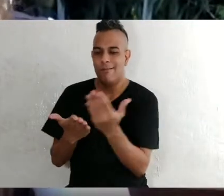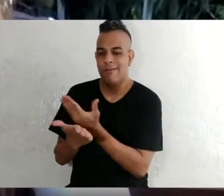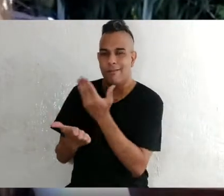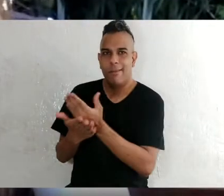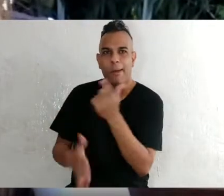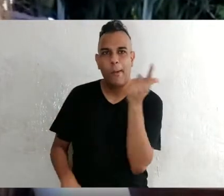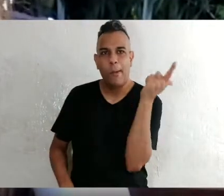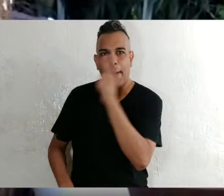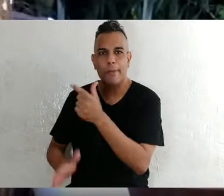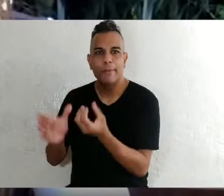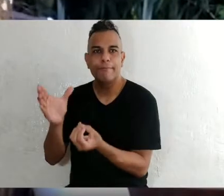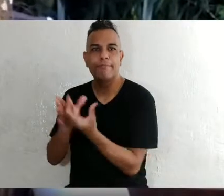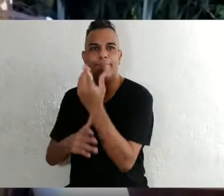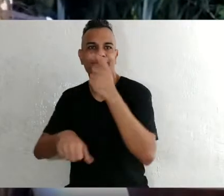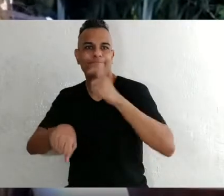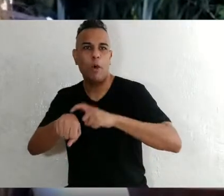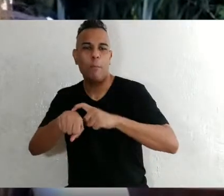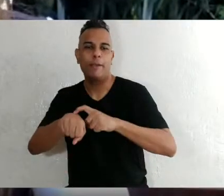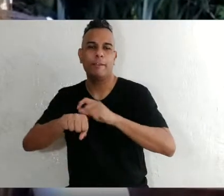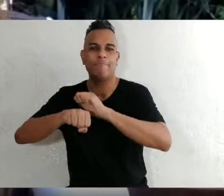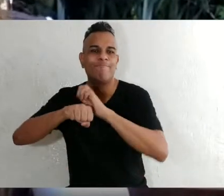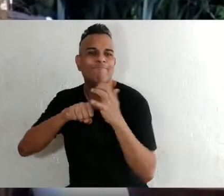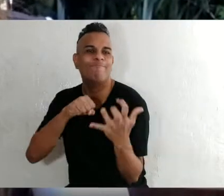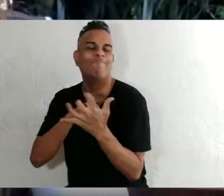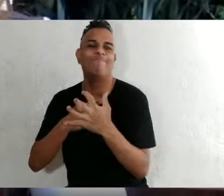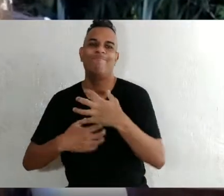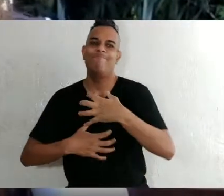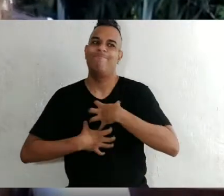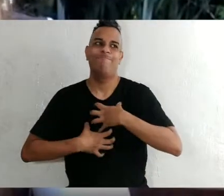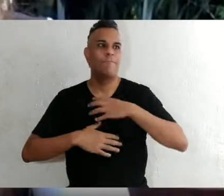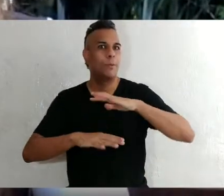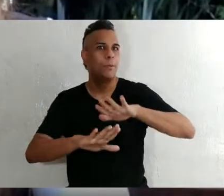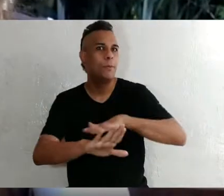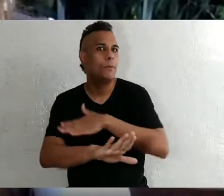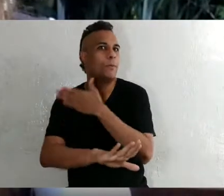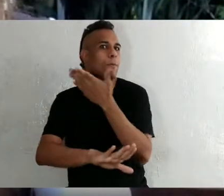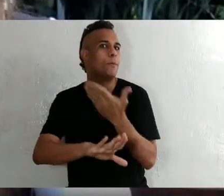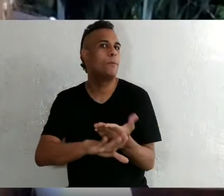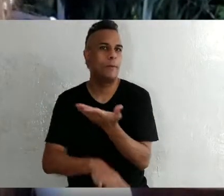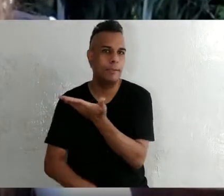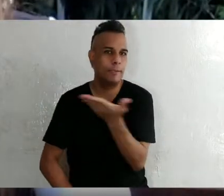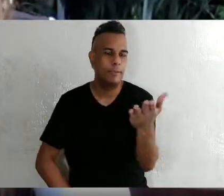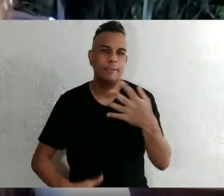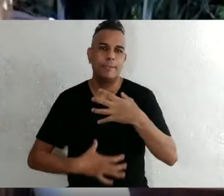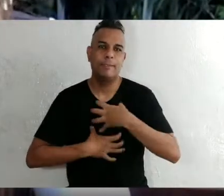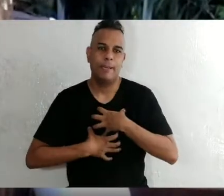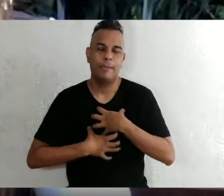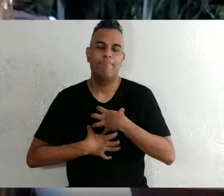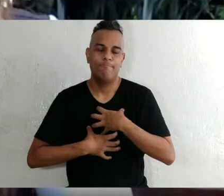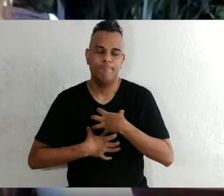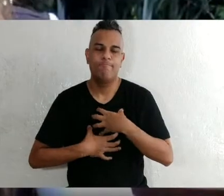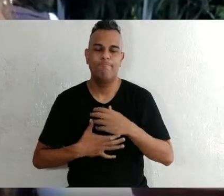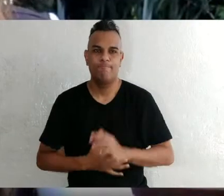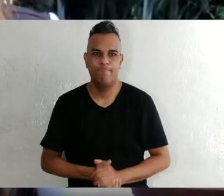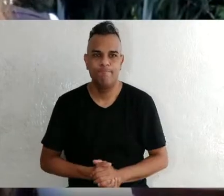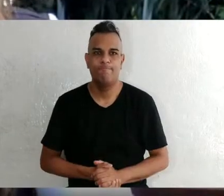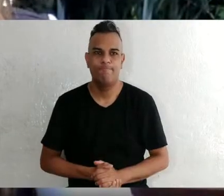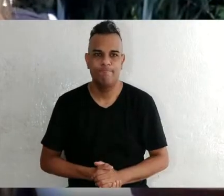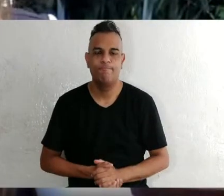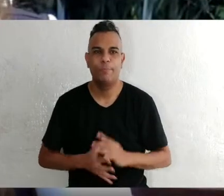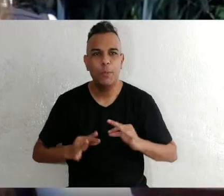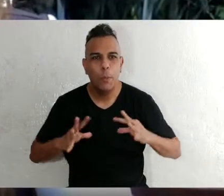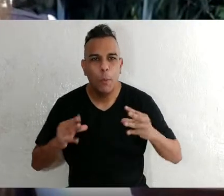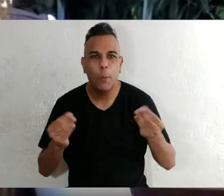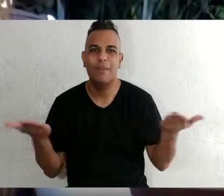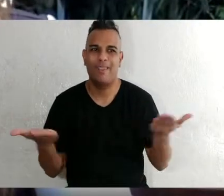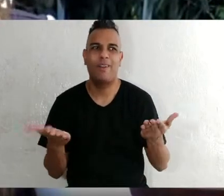foi produzido em um período de pandemia, integralmente em um período de pandemia. E por isso, por todo